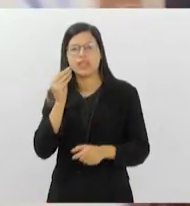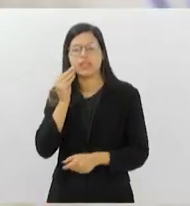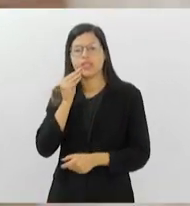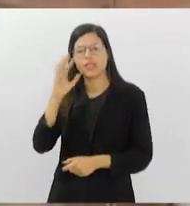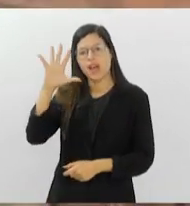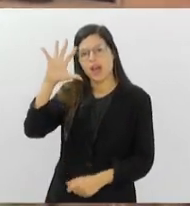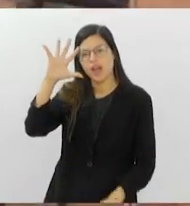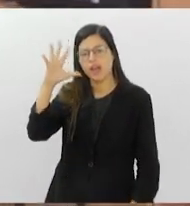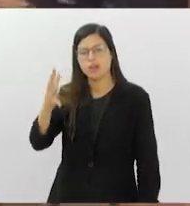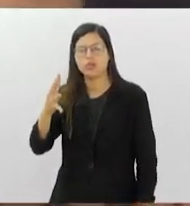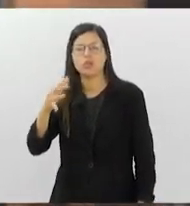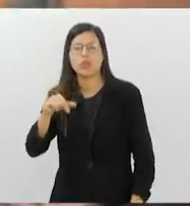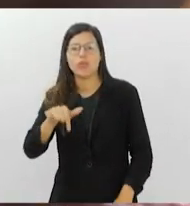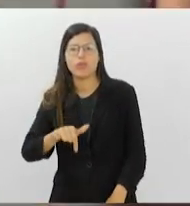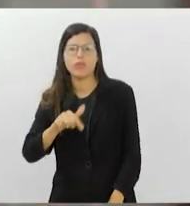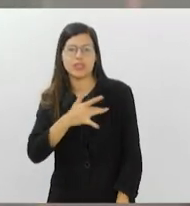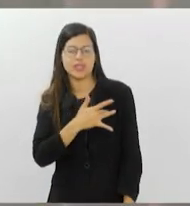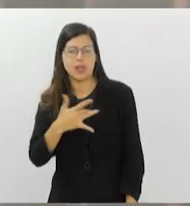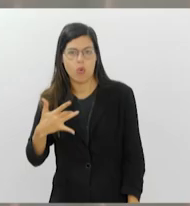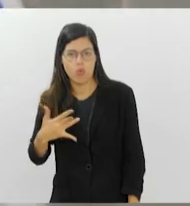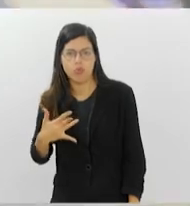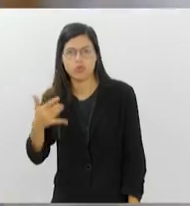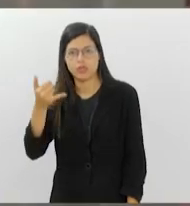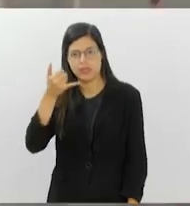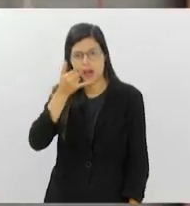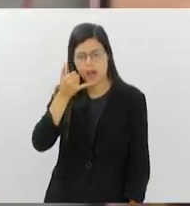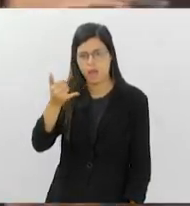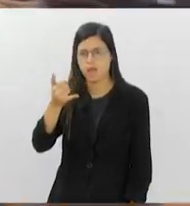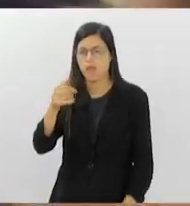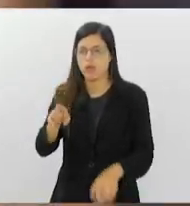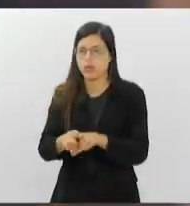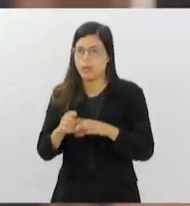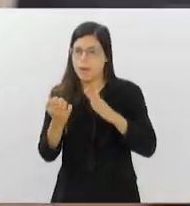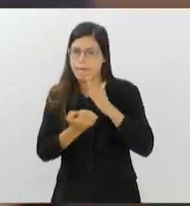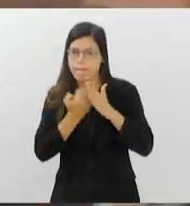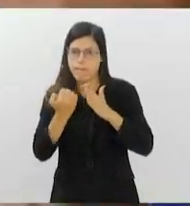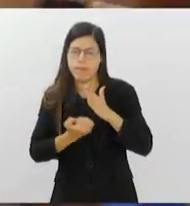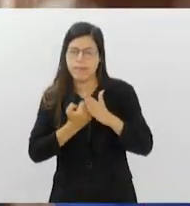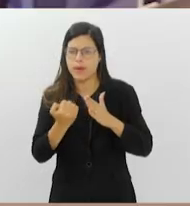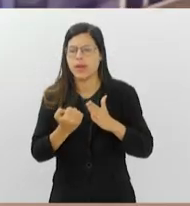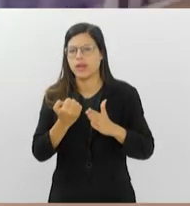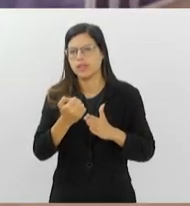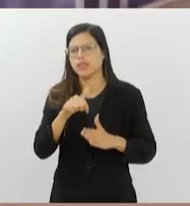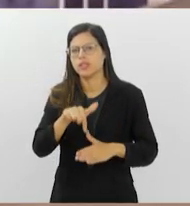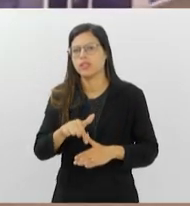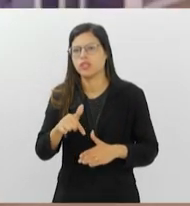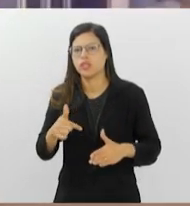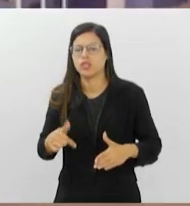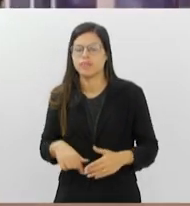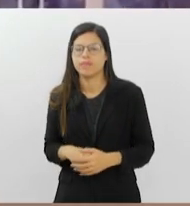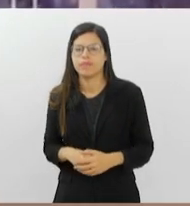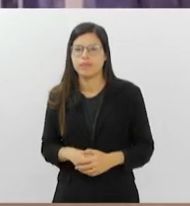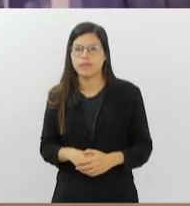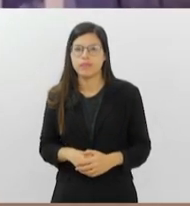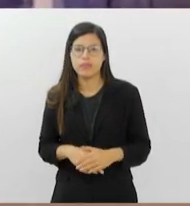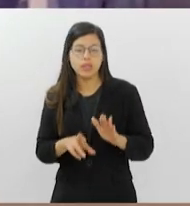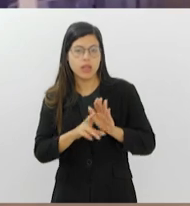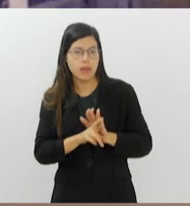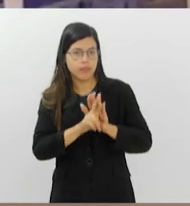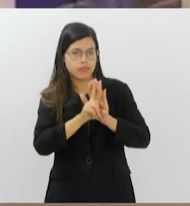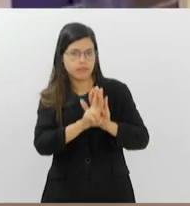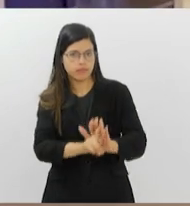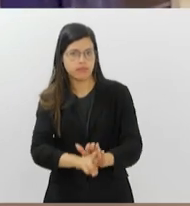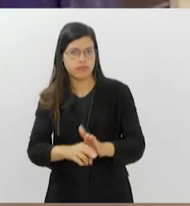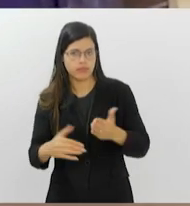operadoras de planos de saúde, empresas de telefonia e com concessionárias de serviço público. Representantes de prestadoras de serviço